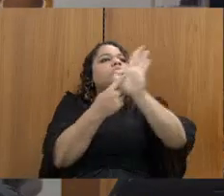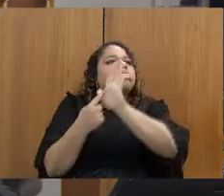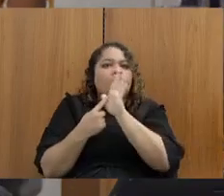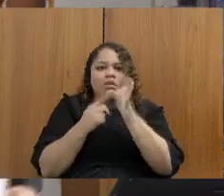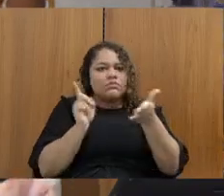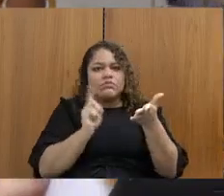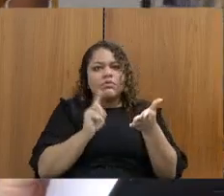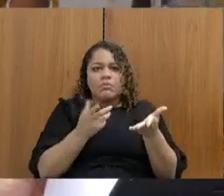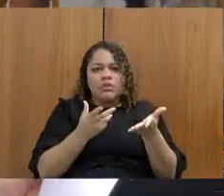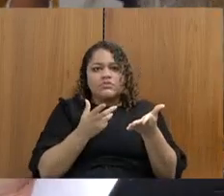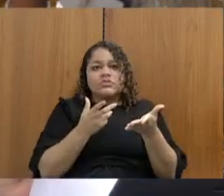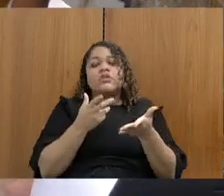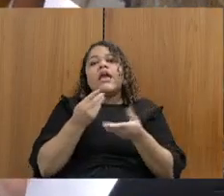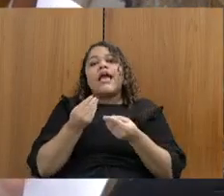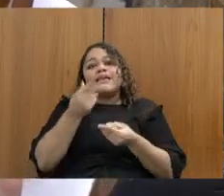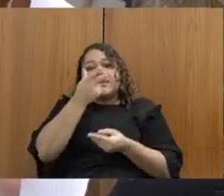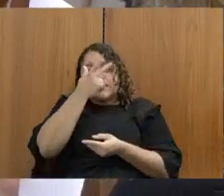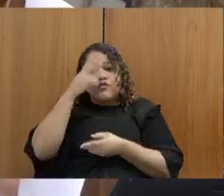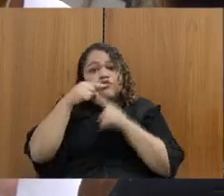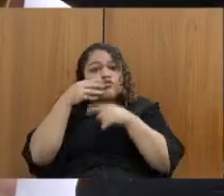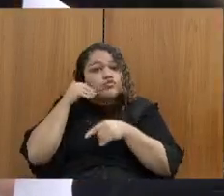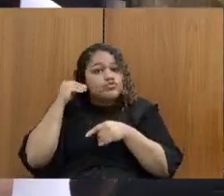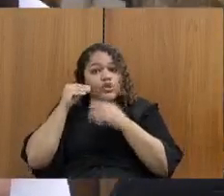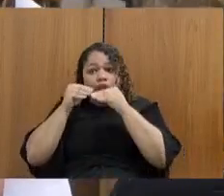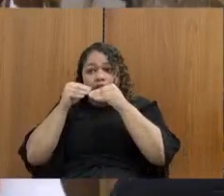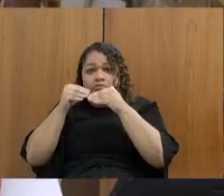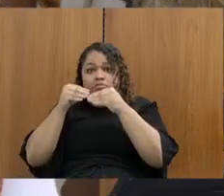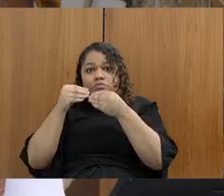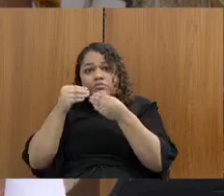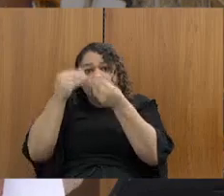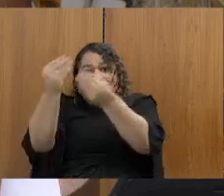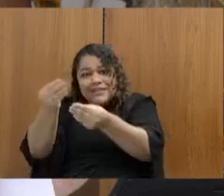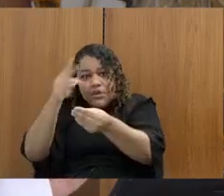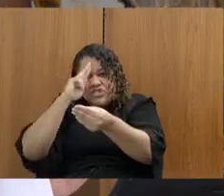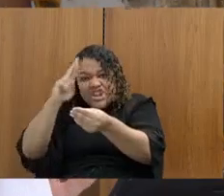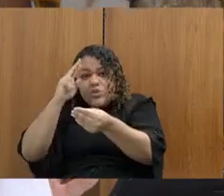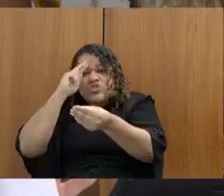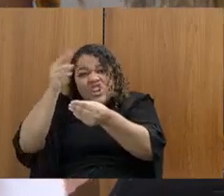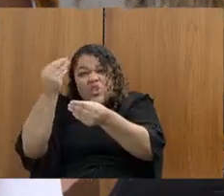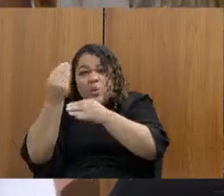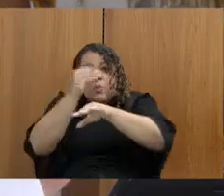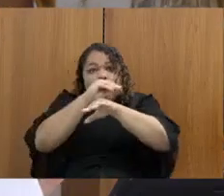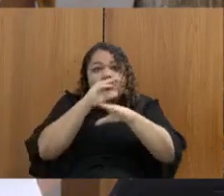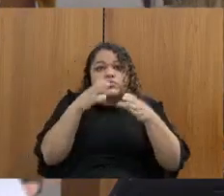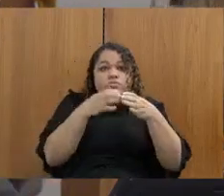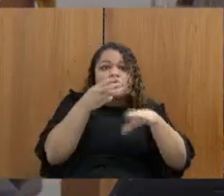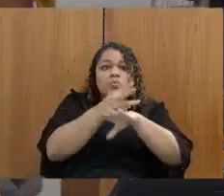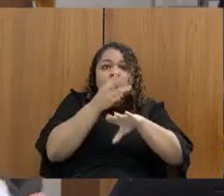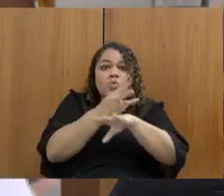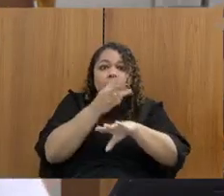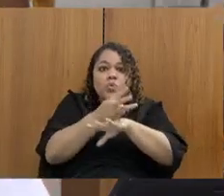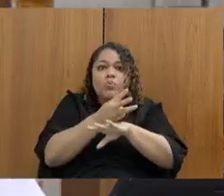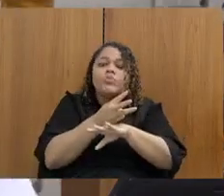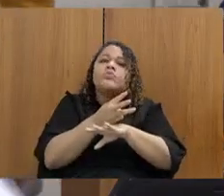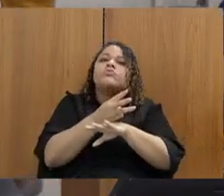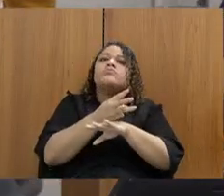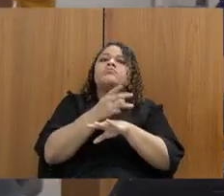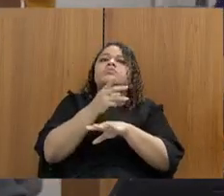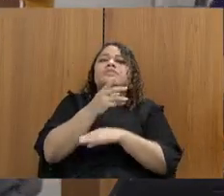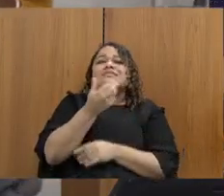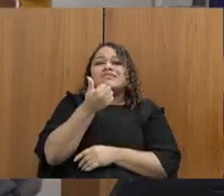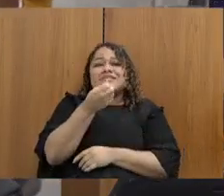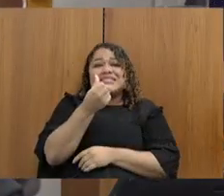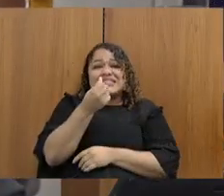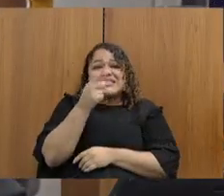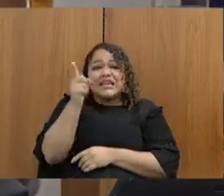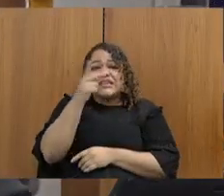E aí transferiu 16 policiais penais como medida de punição e assédio moral para o